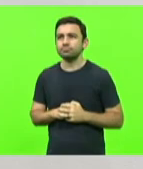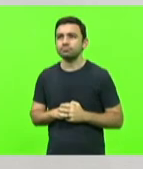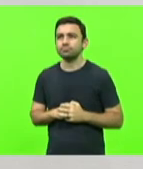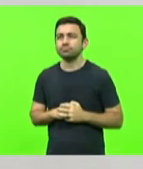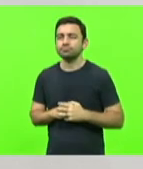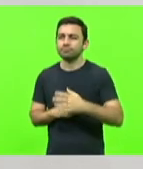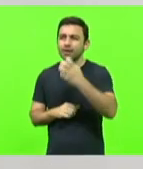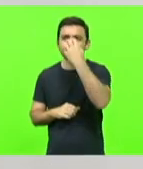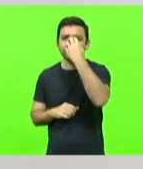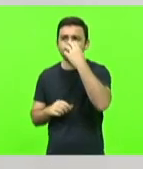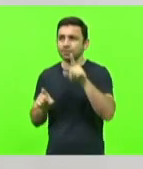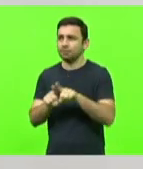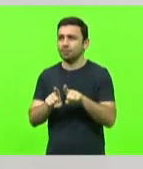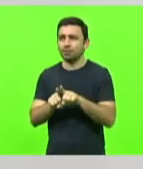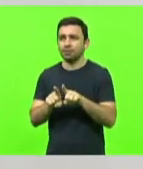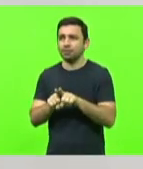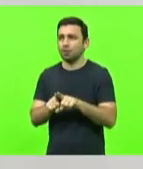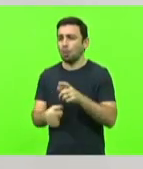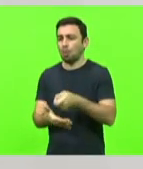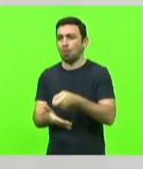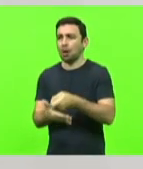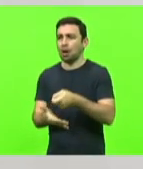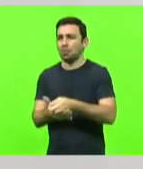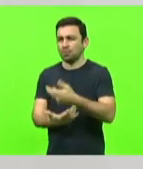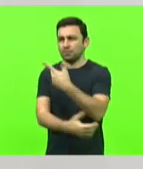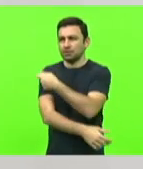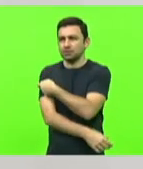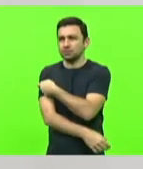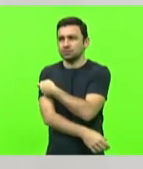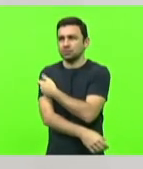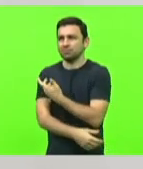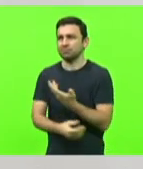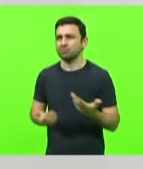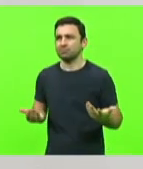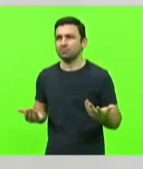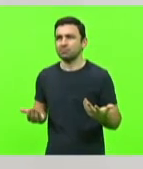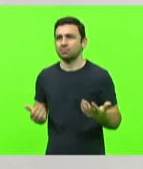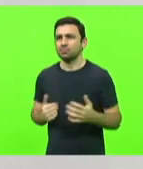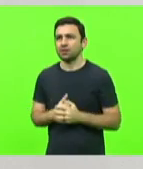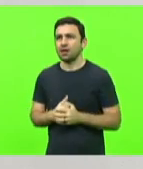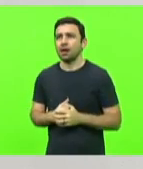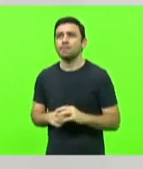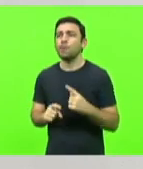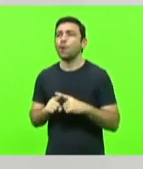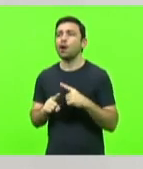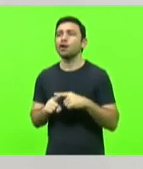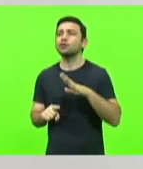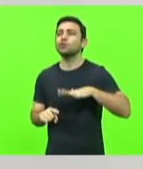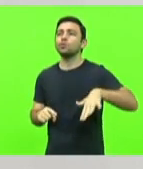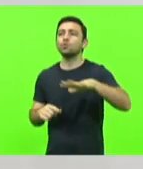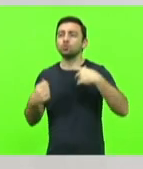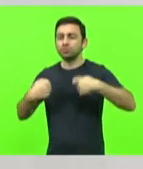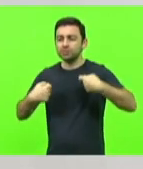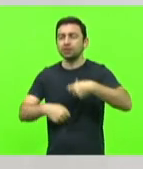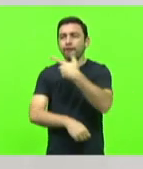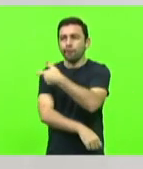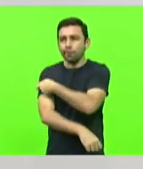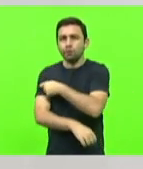Tá, não tem esse negócio de obrigação da vacina. Aí aquela história, ah, porque todo mundo tem que tomar, mas vem cá.